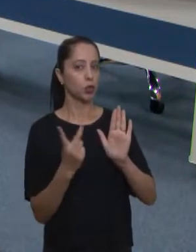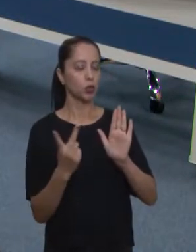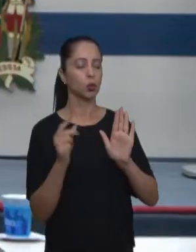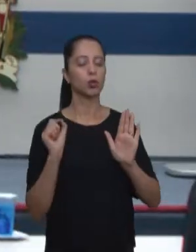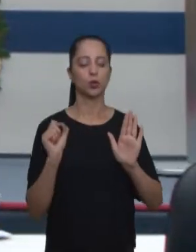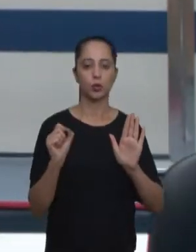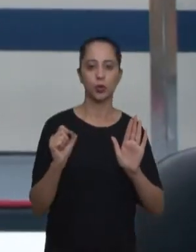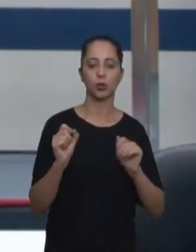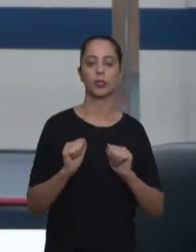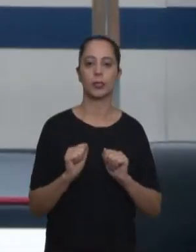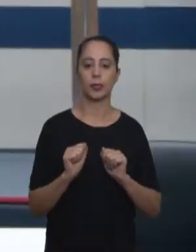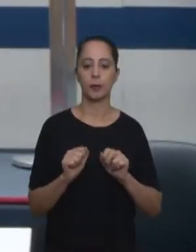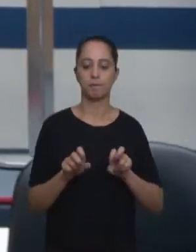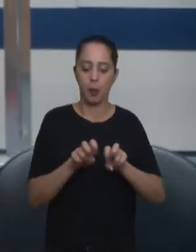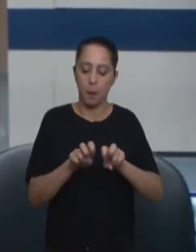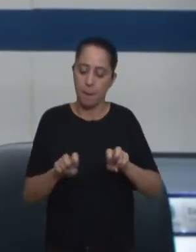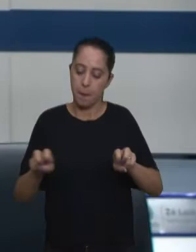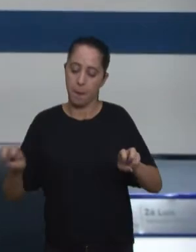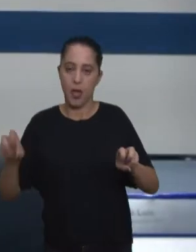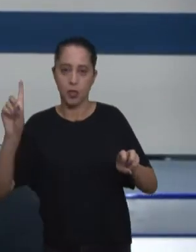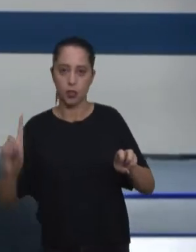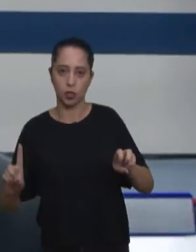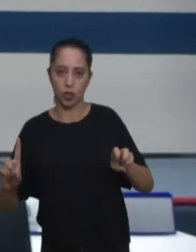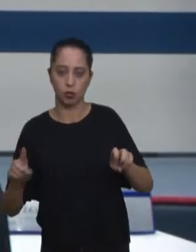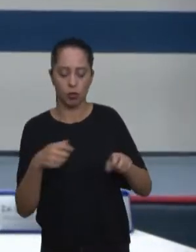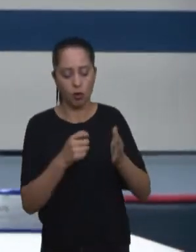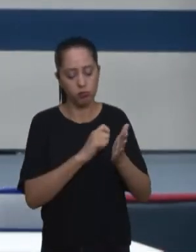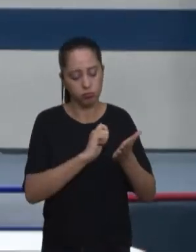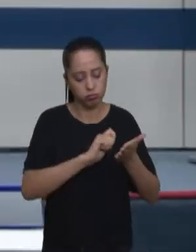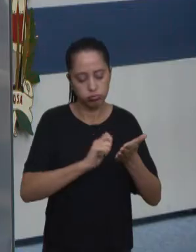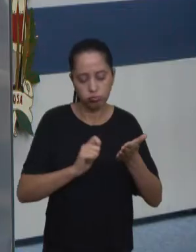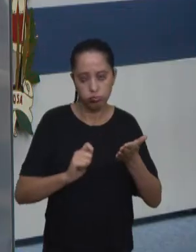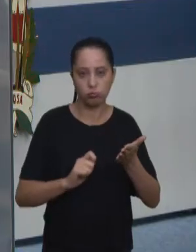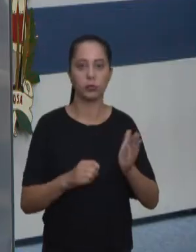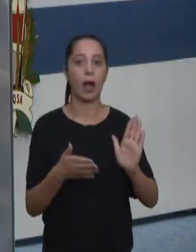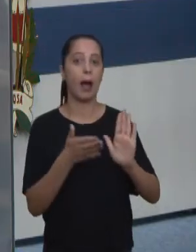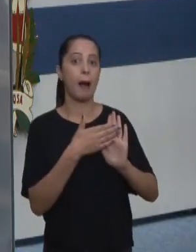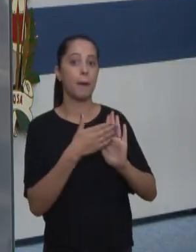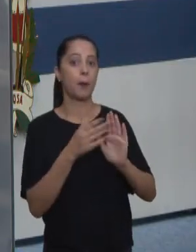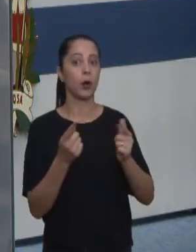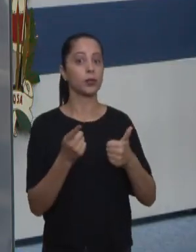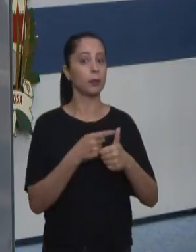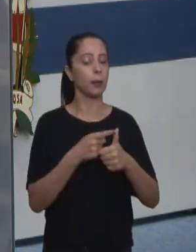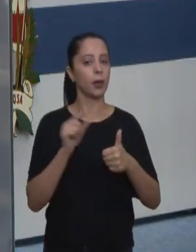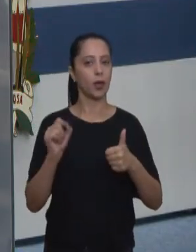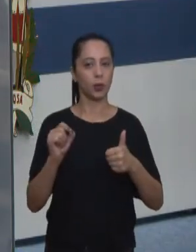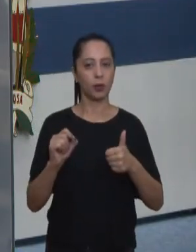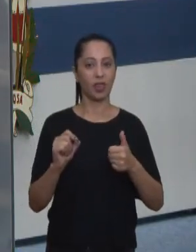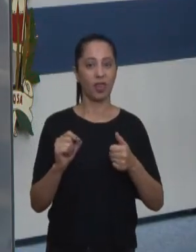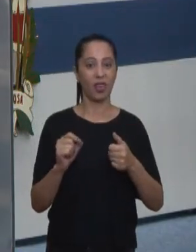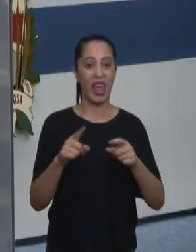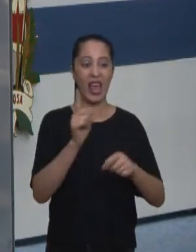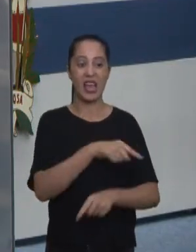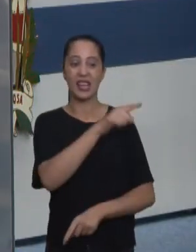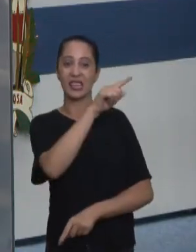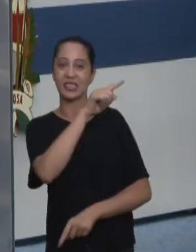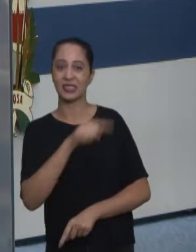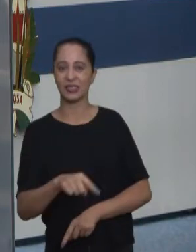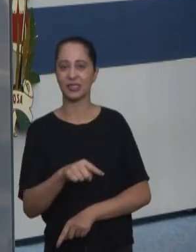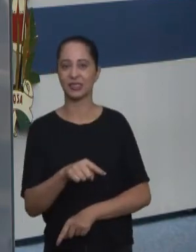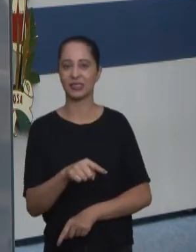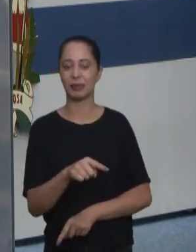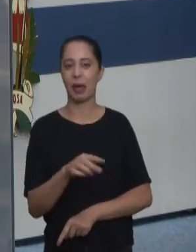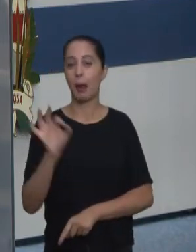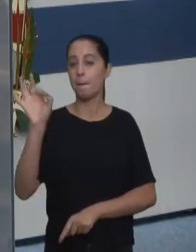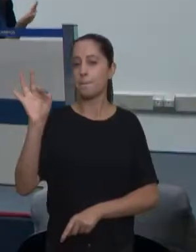vereadores, ambas apresentadas pela mesa diretora da Câmara. A primeira proposta extingue a gratificação por serviços